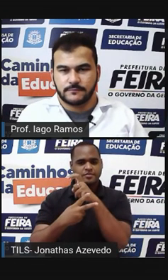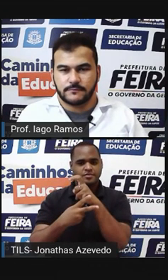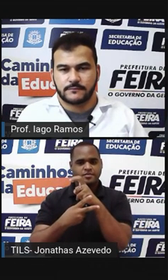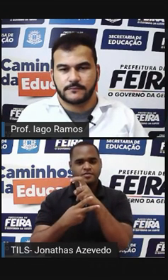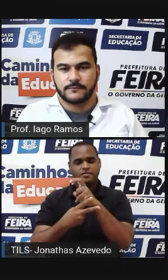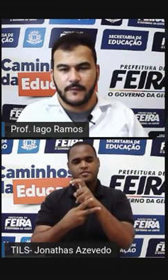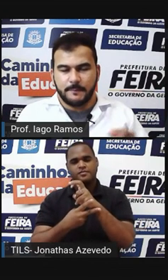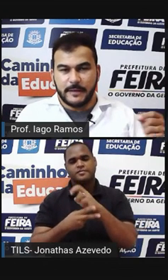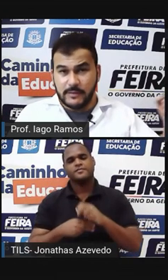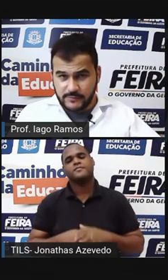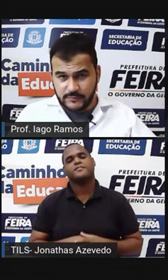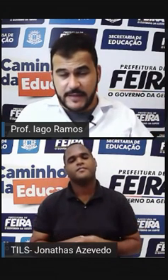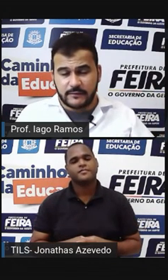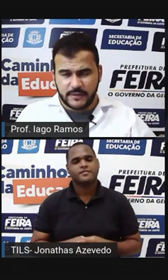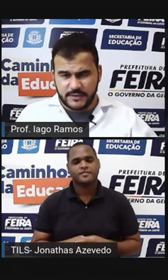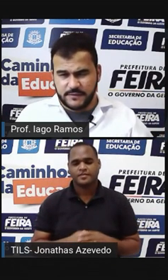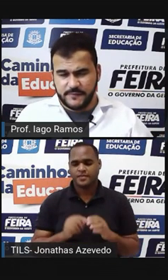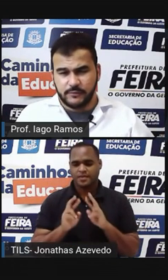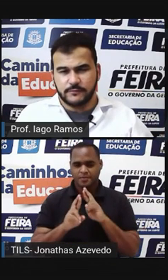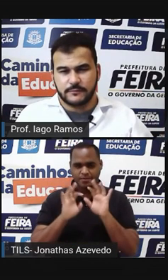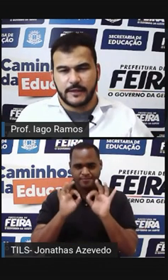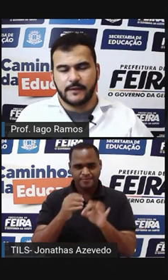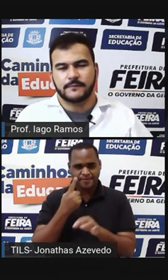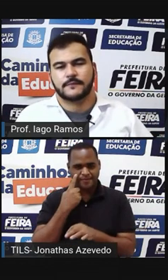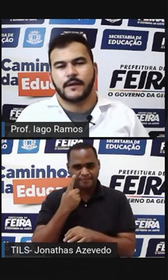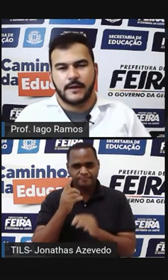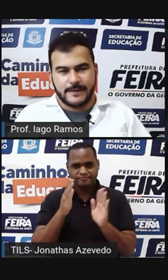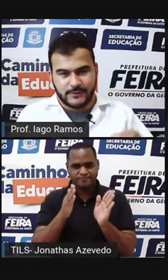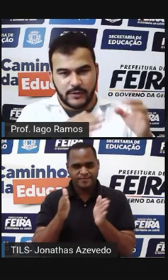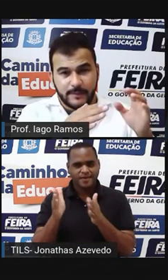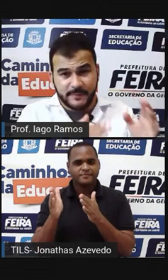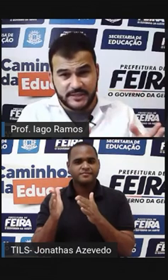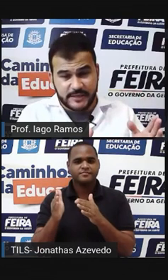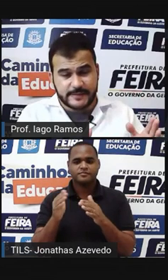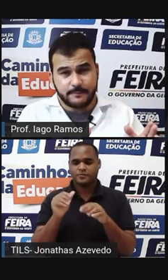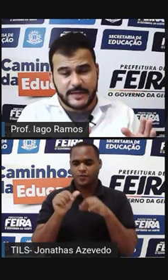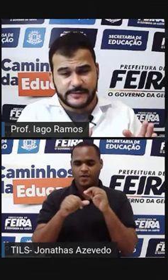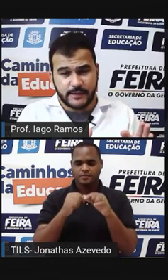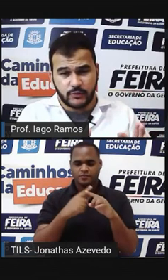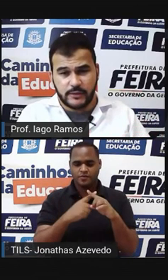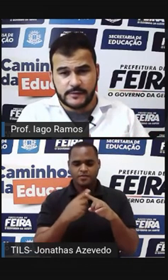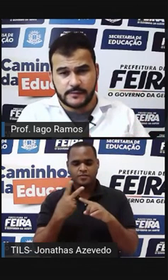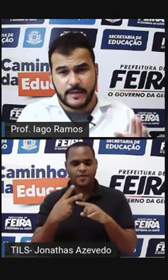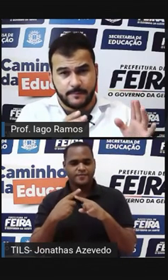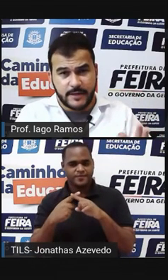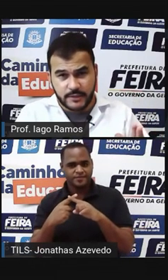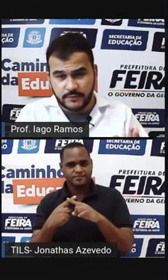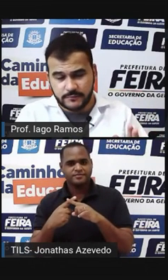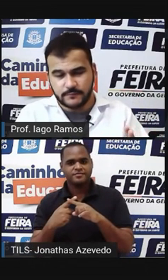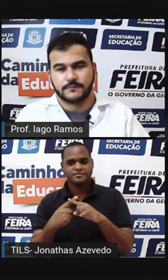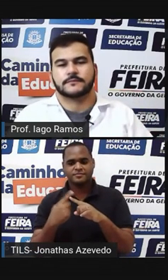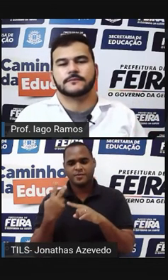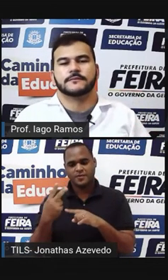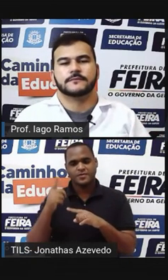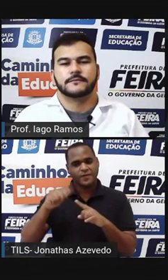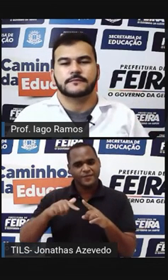E pelo resultado que a gente viu Né? É só repetir essa base que é 2 Repete